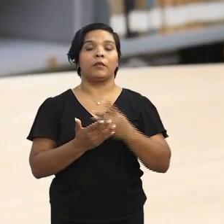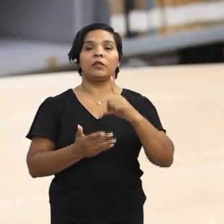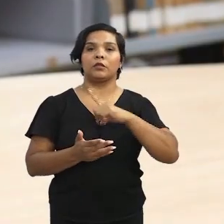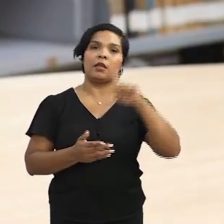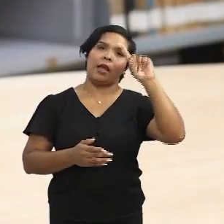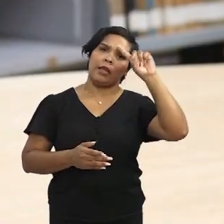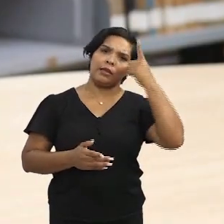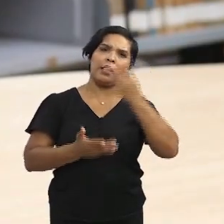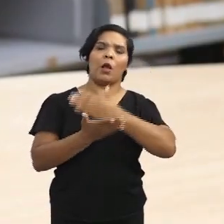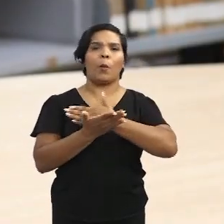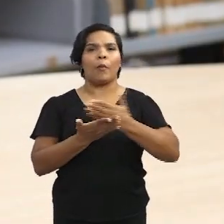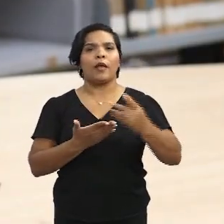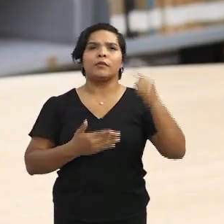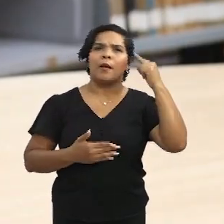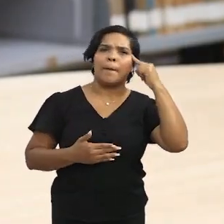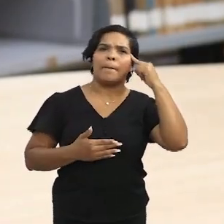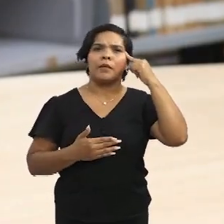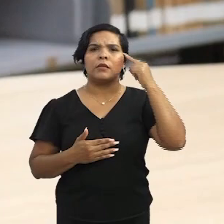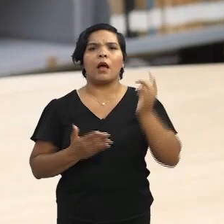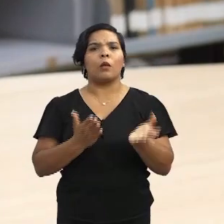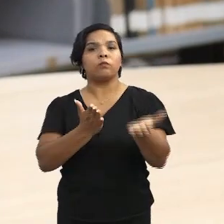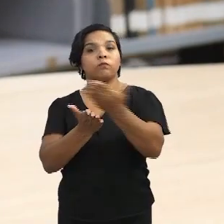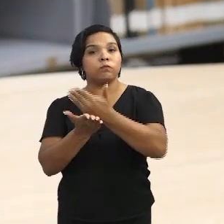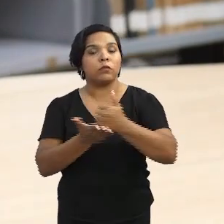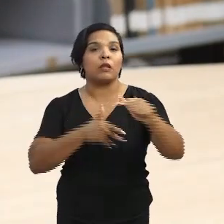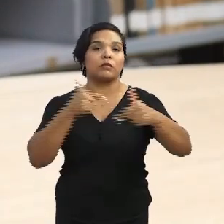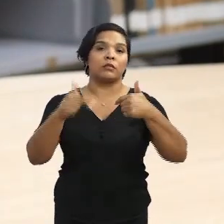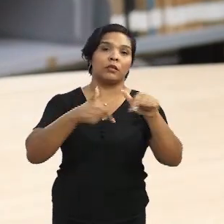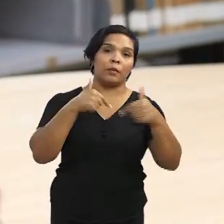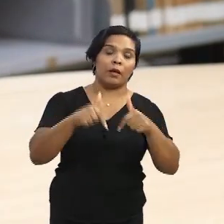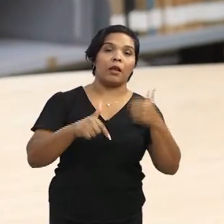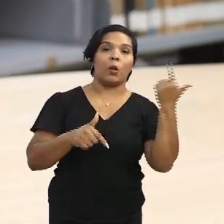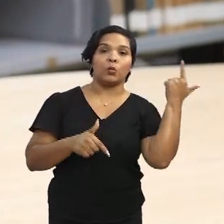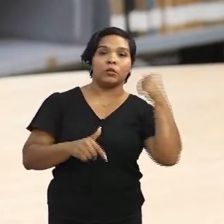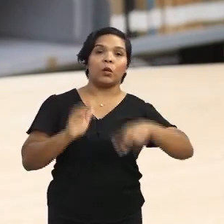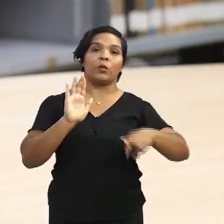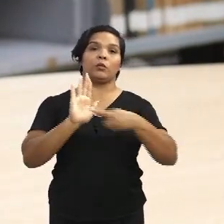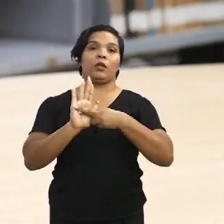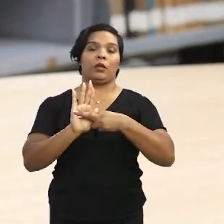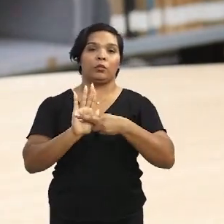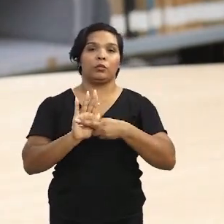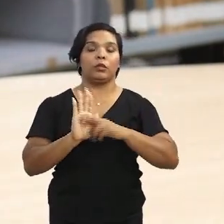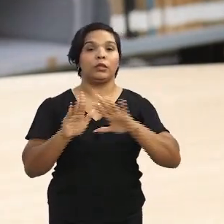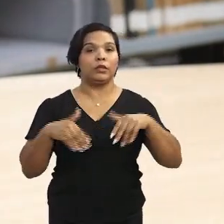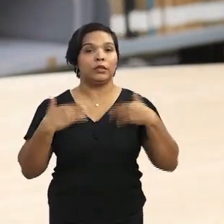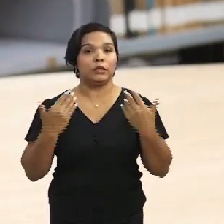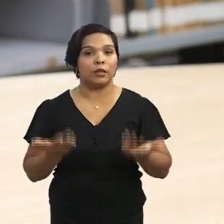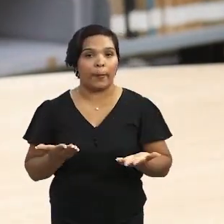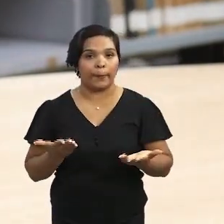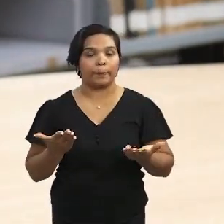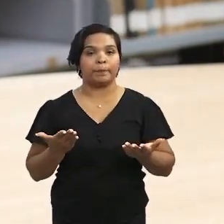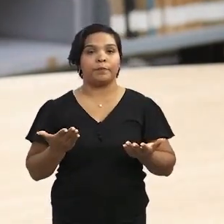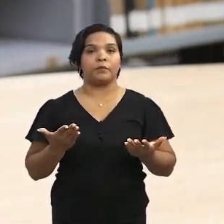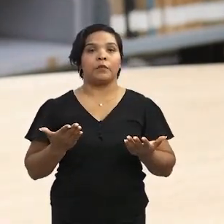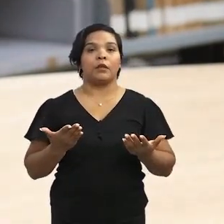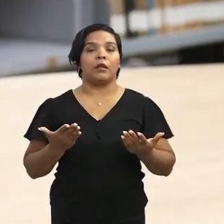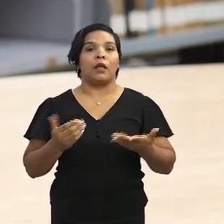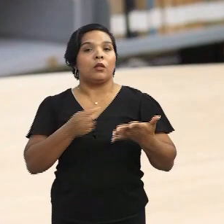momento que a gente tem a ideia, a começa a pensar aí com os dados que nós iremos trabalhar para chegar nesses resultados. Então,